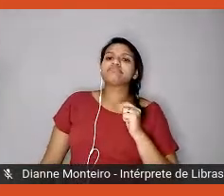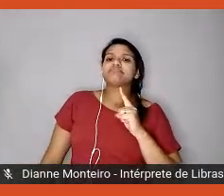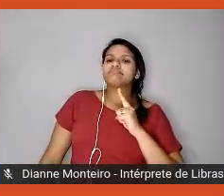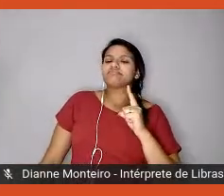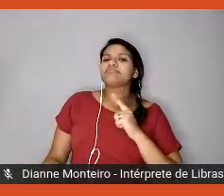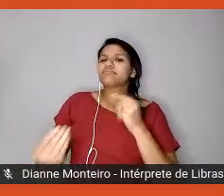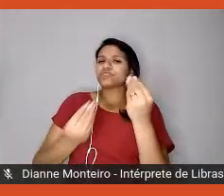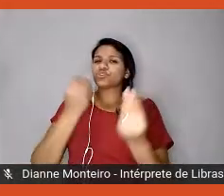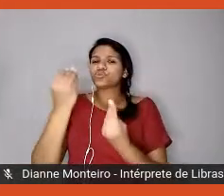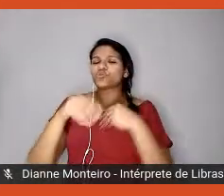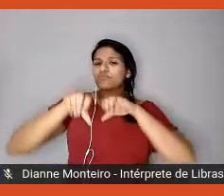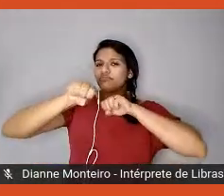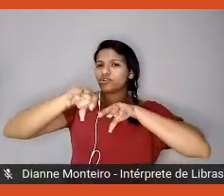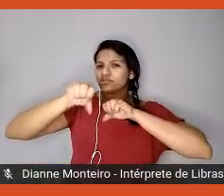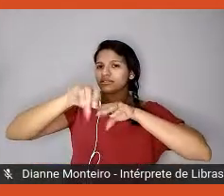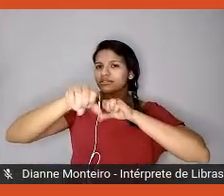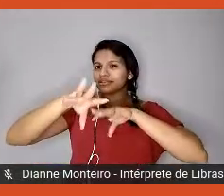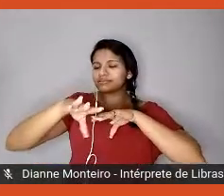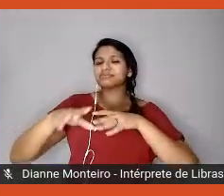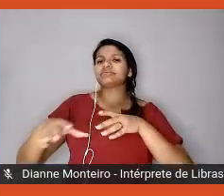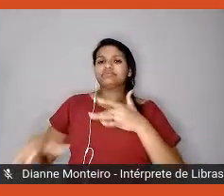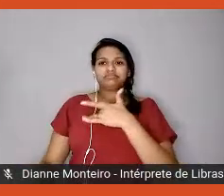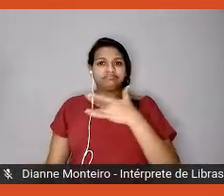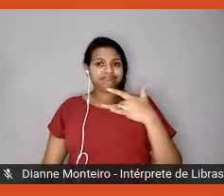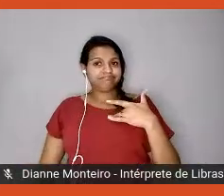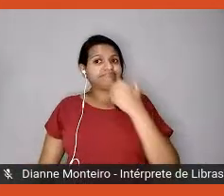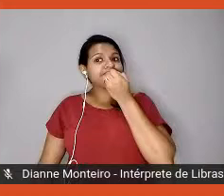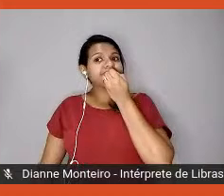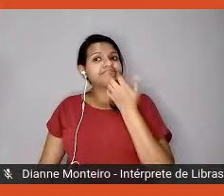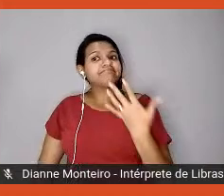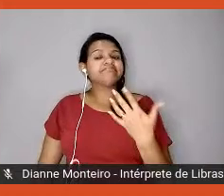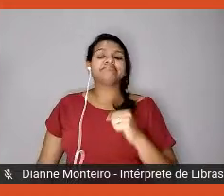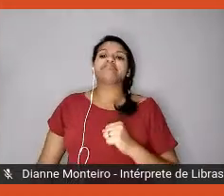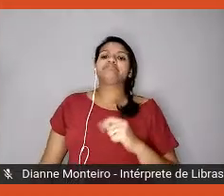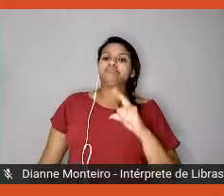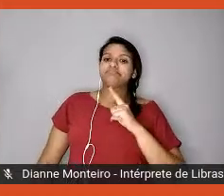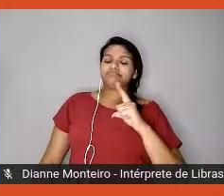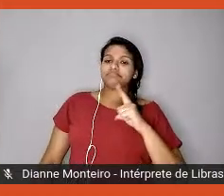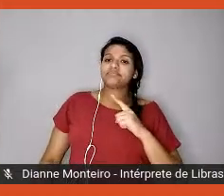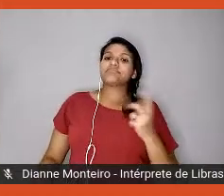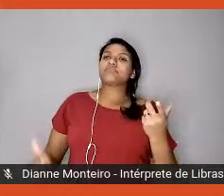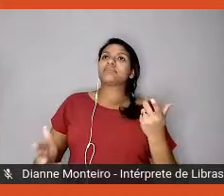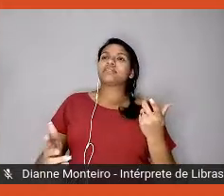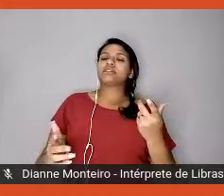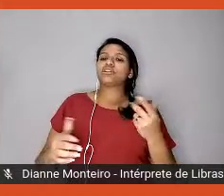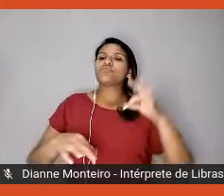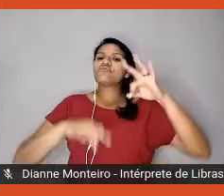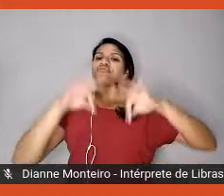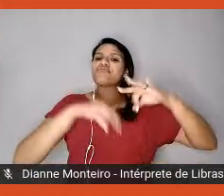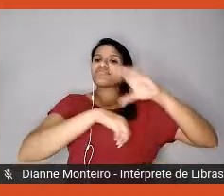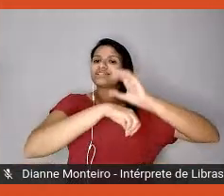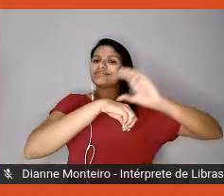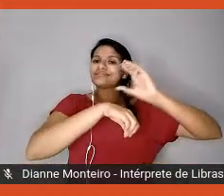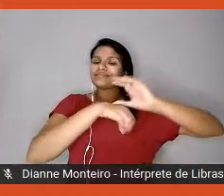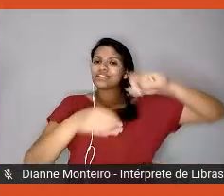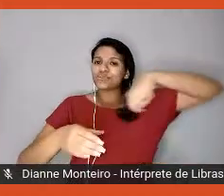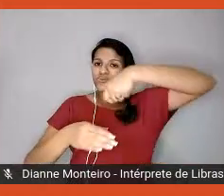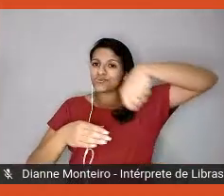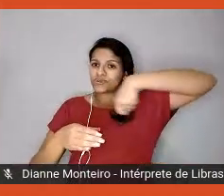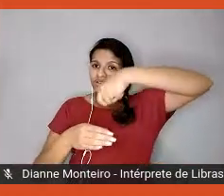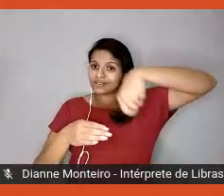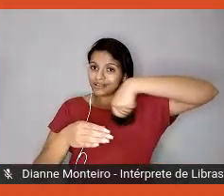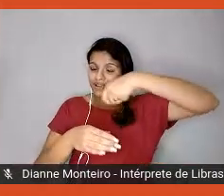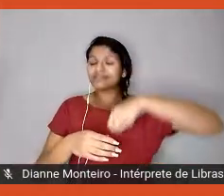orientação nutricional, oficinas de culinária, dicas de ergonomia, também,